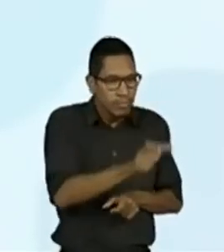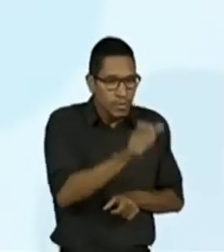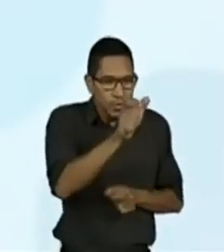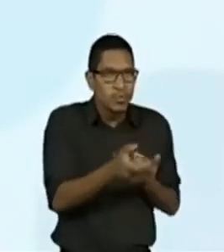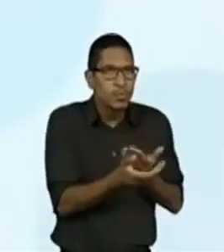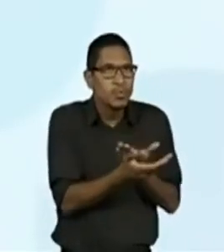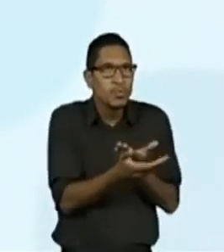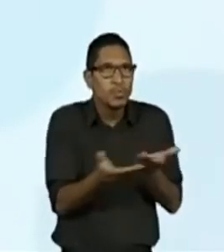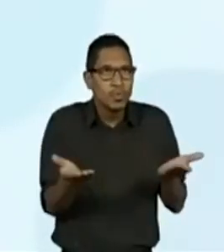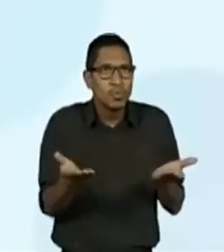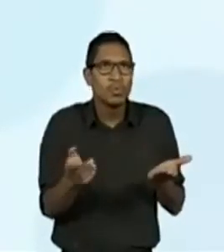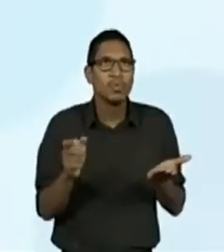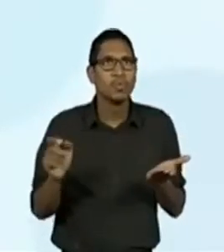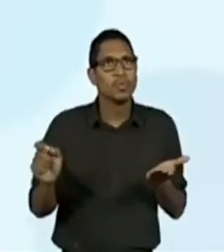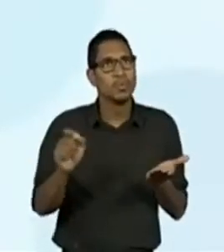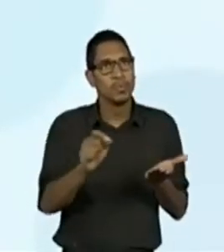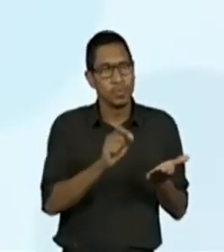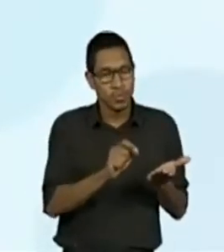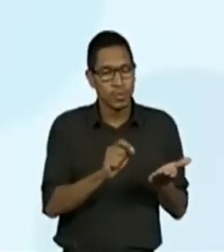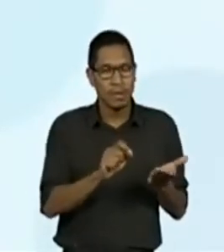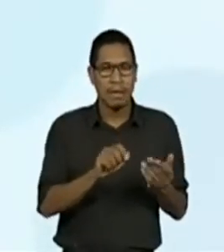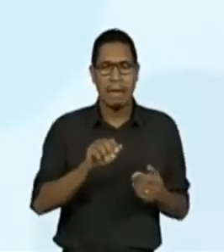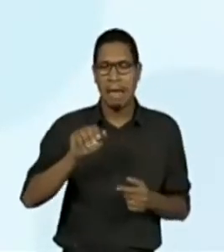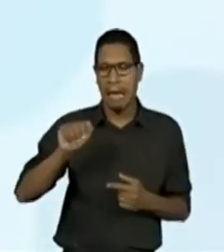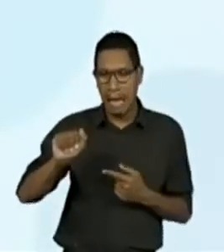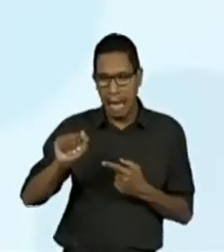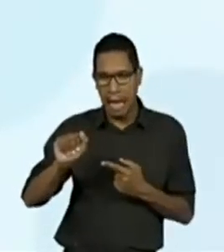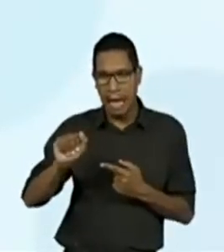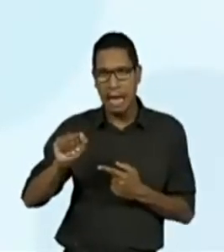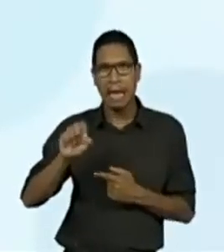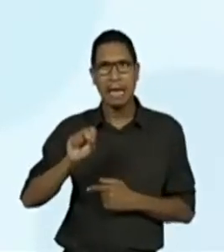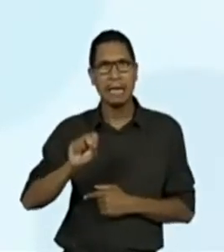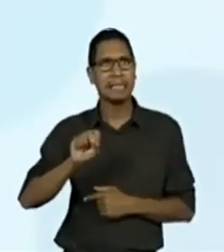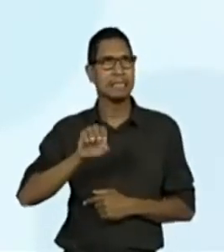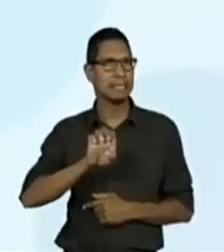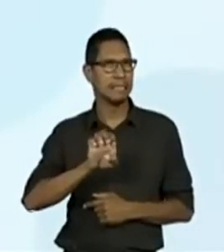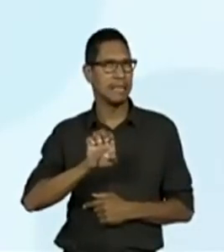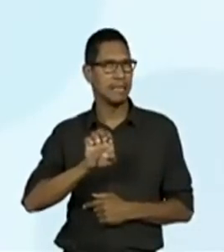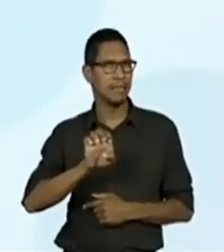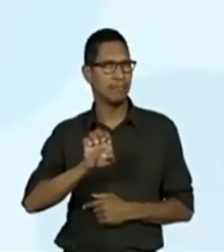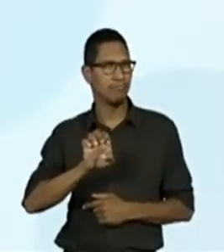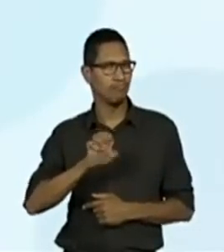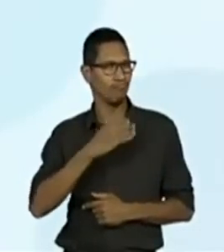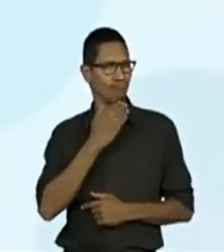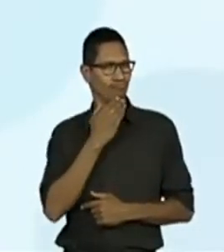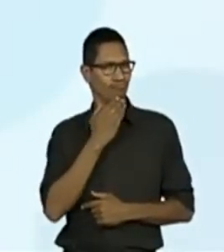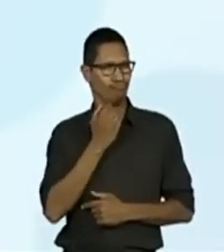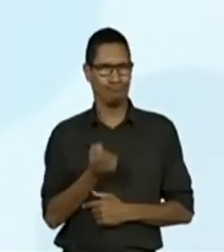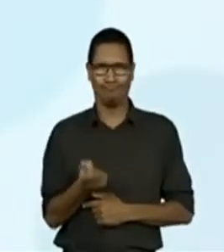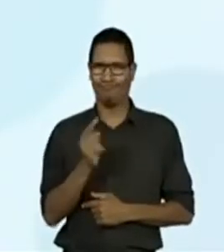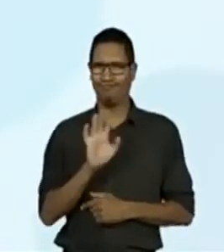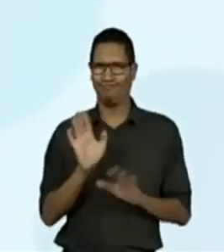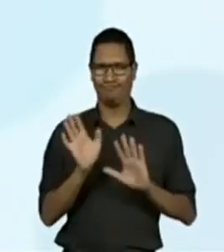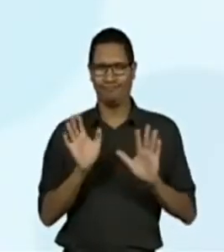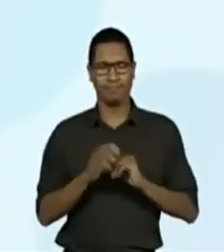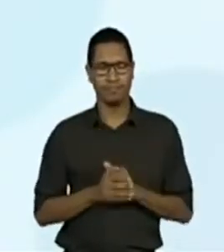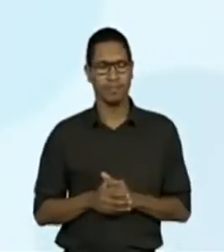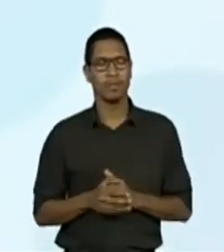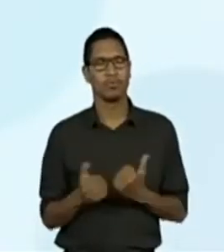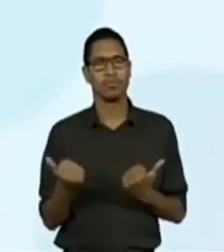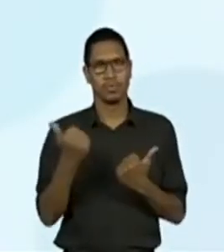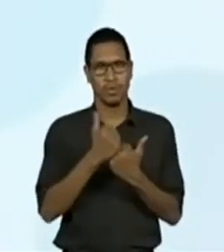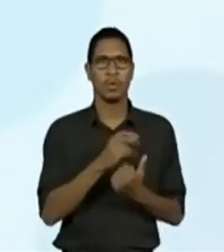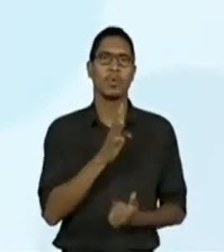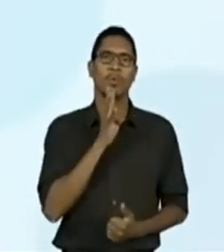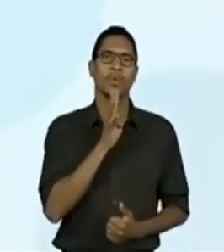a ser A. A gente tinha colocado conhecer, né, gente? Eu tenho